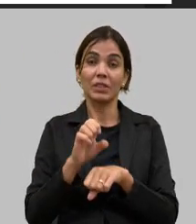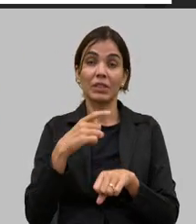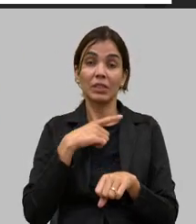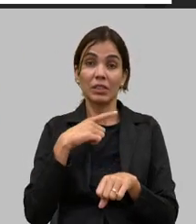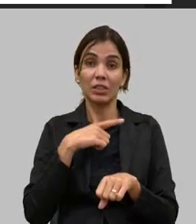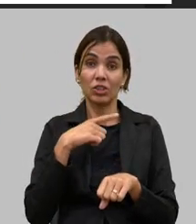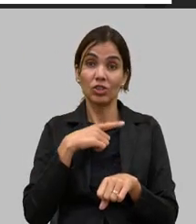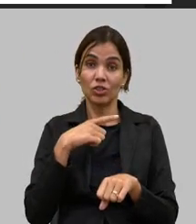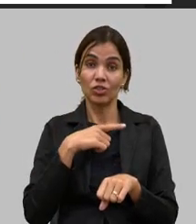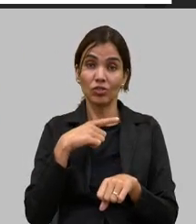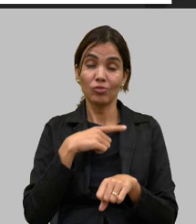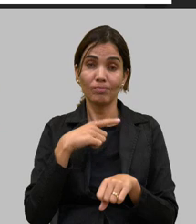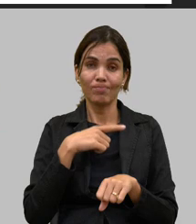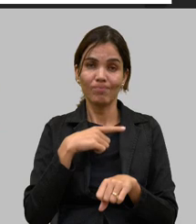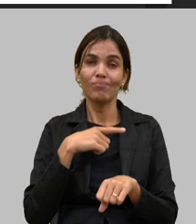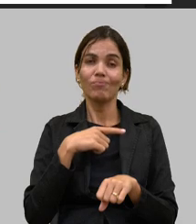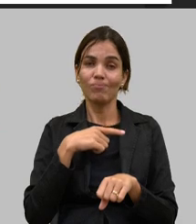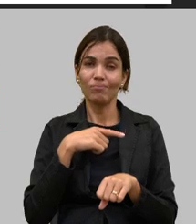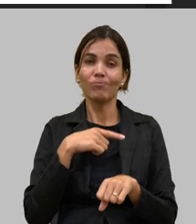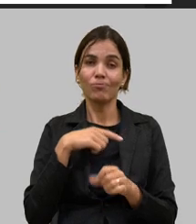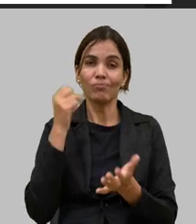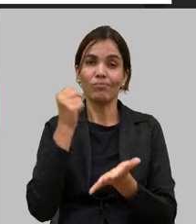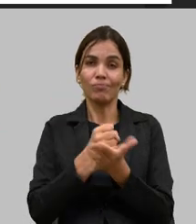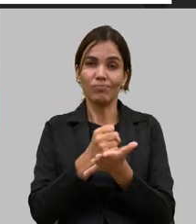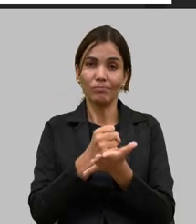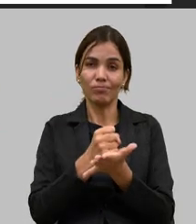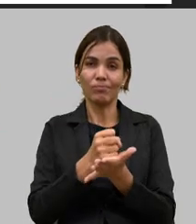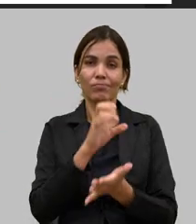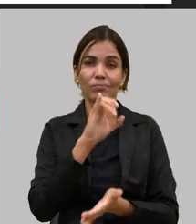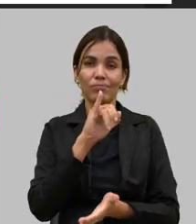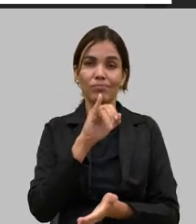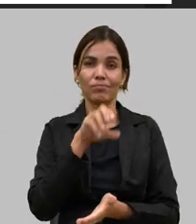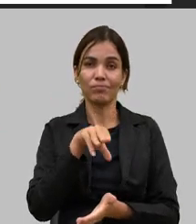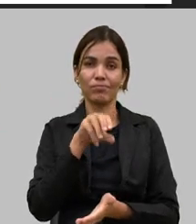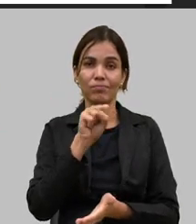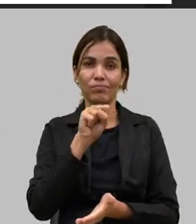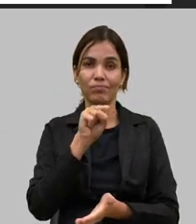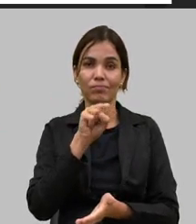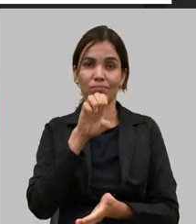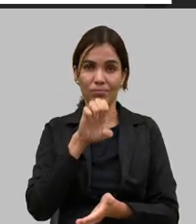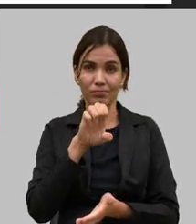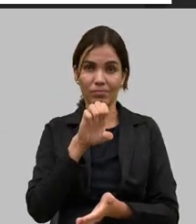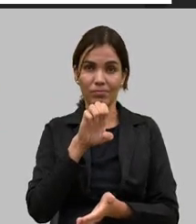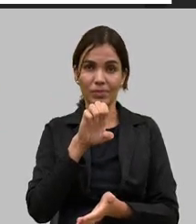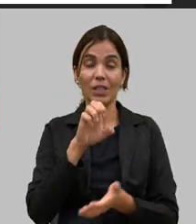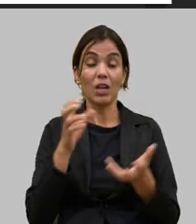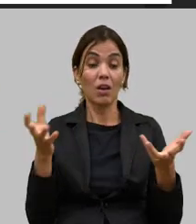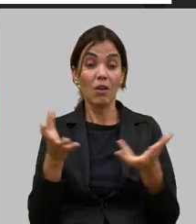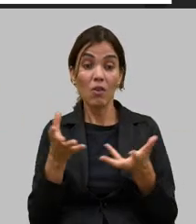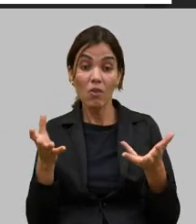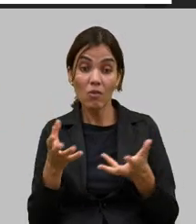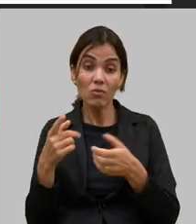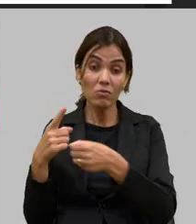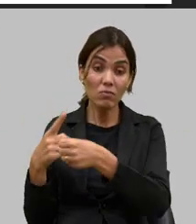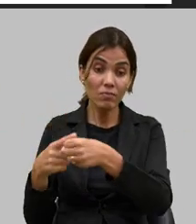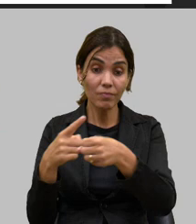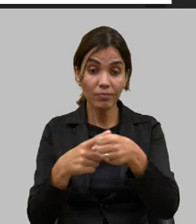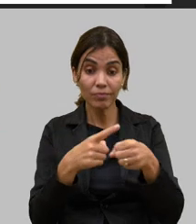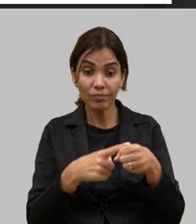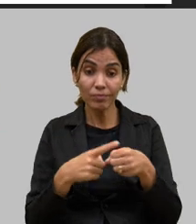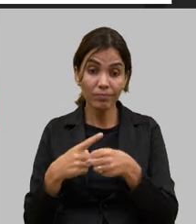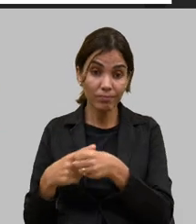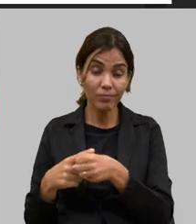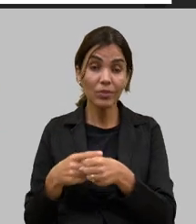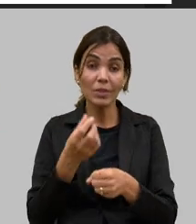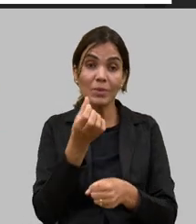Brasileiro de Inspeção hoje depois de trabalhar com os municípios nós temos hoje 16 consórcios